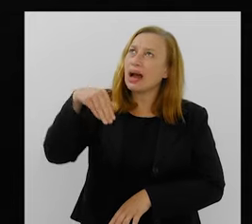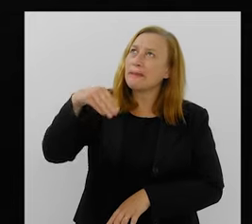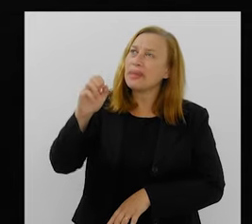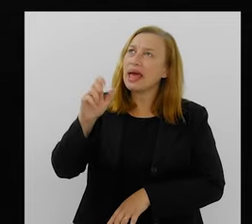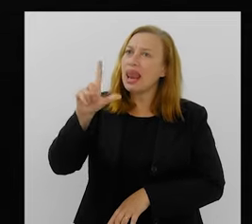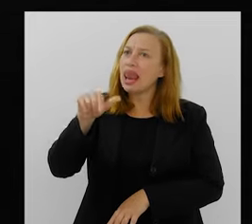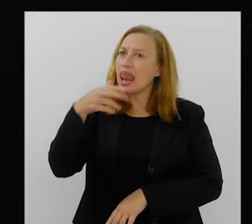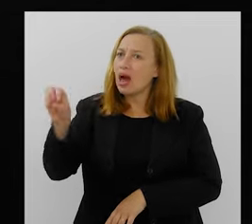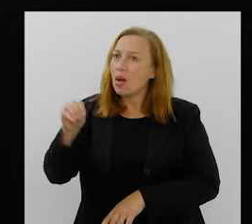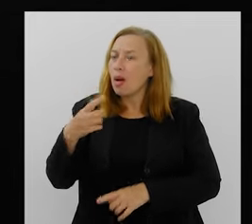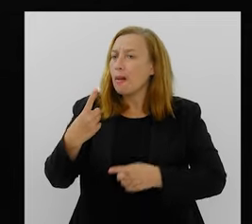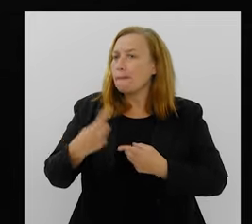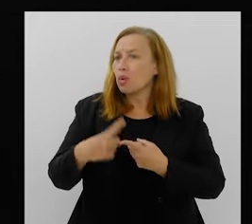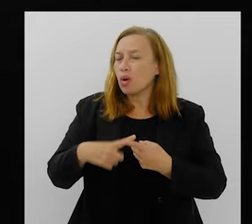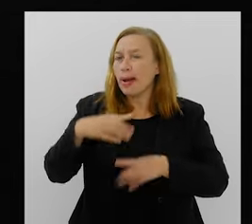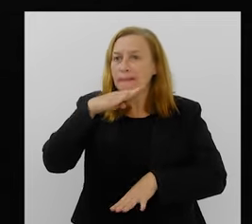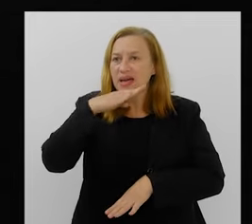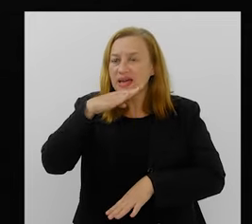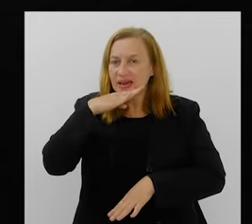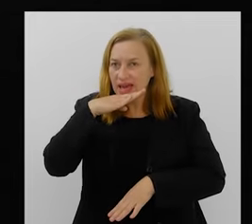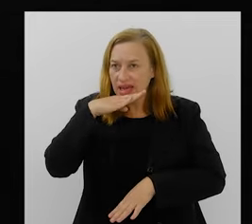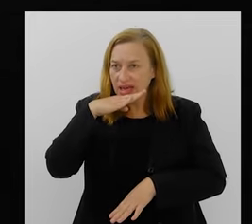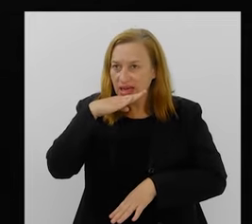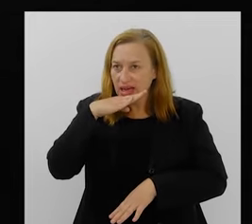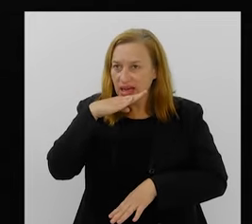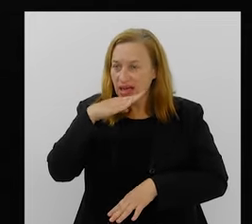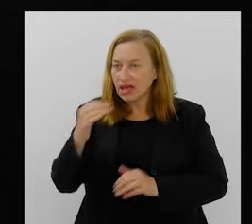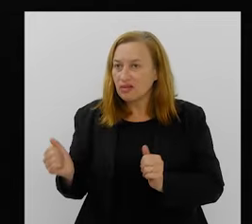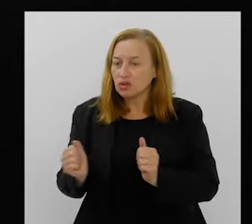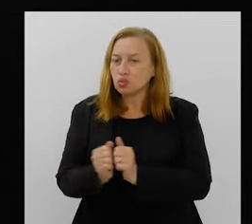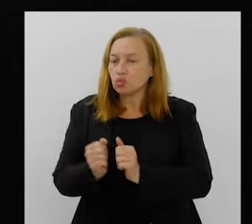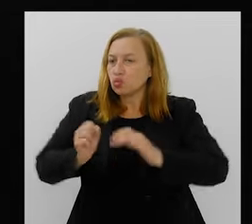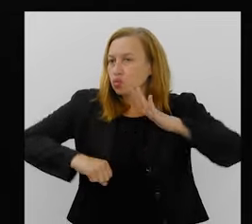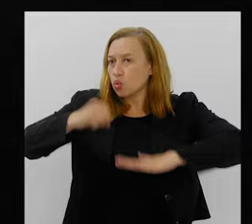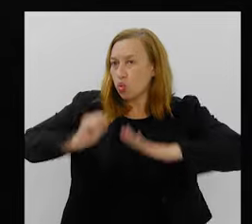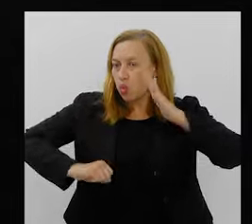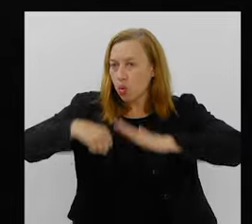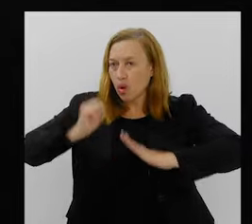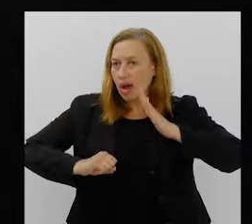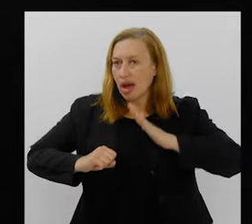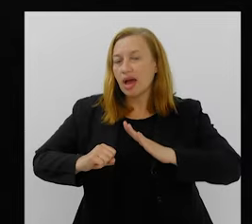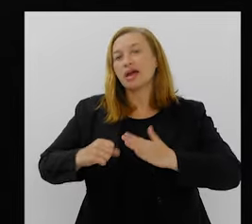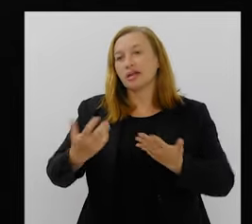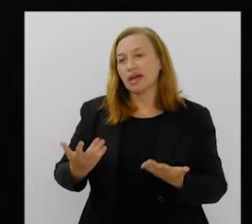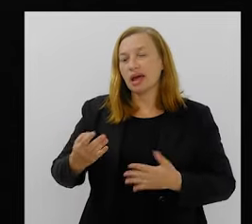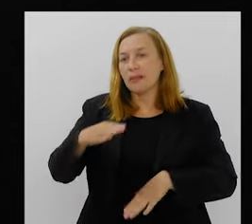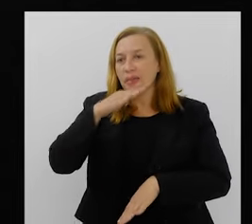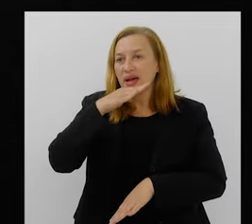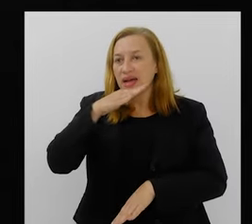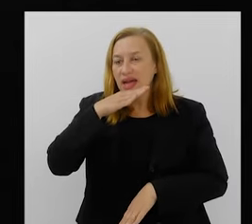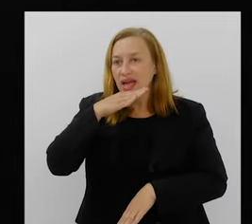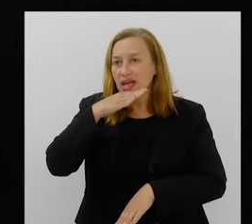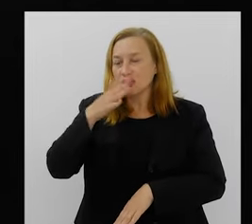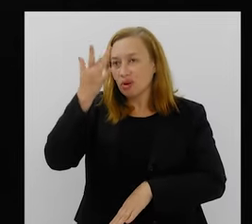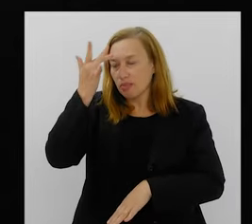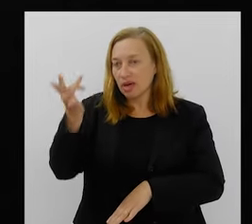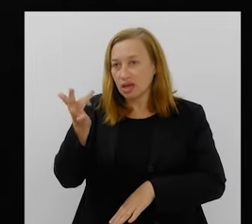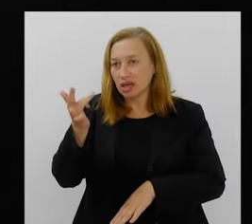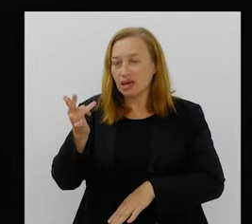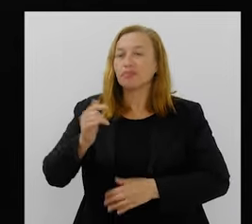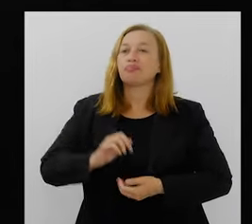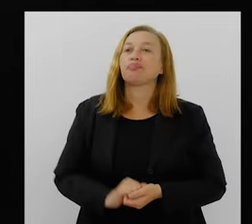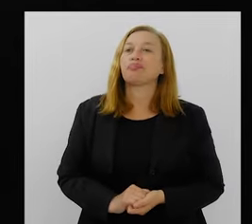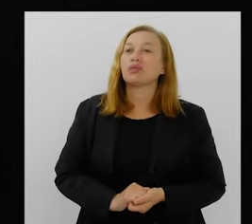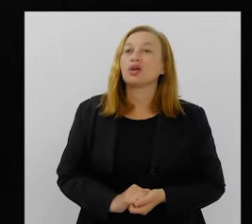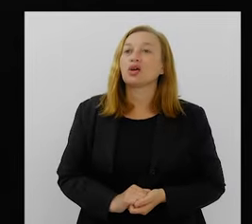Porque a Mangueira é a Madrinha do Salgueiro, né? Então, a Mangueira do Amanhã, a Escola Mirim, é a Madrinha do